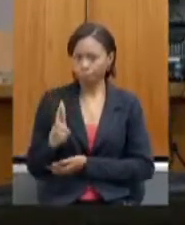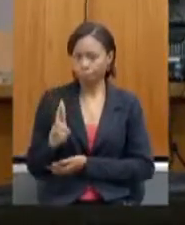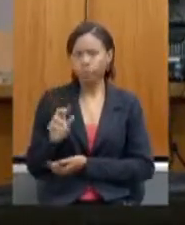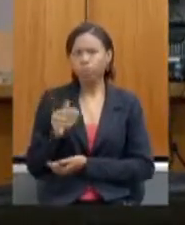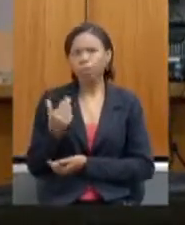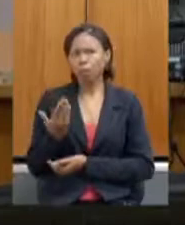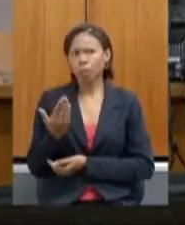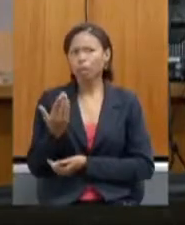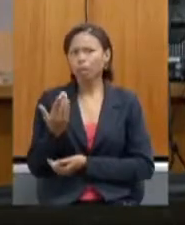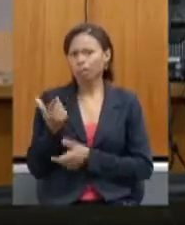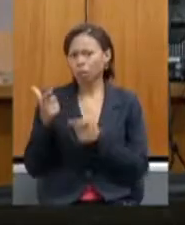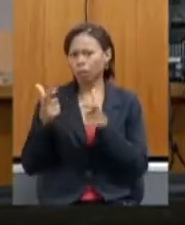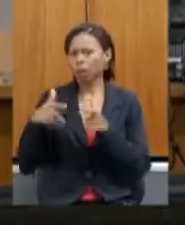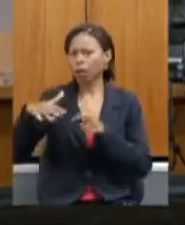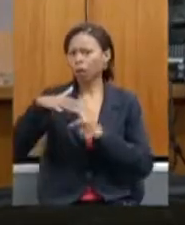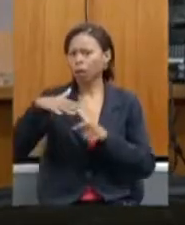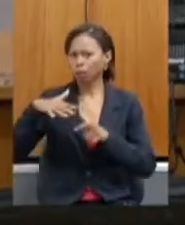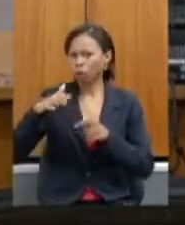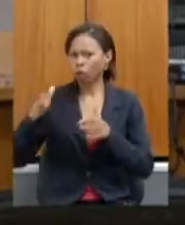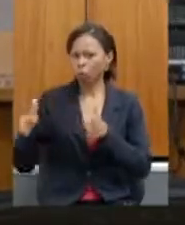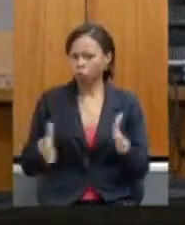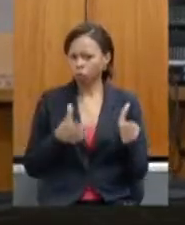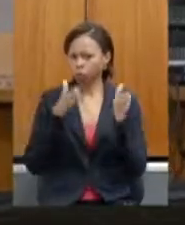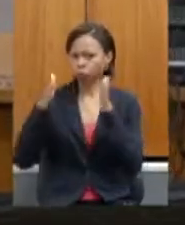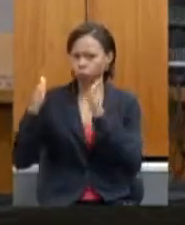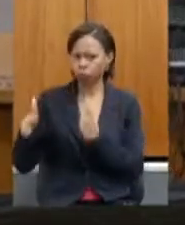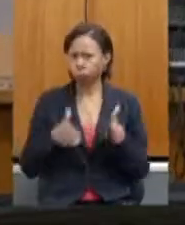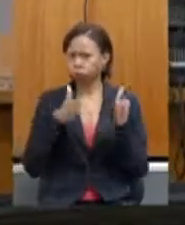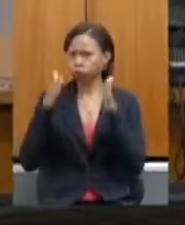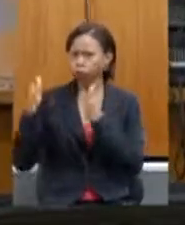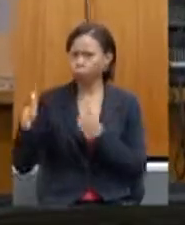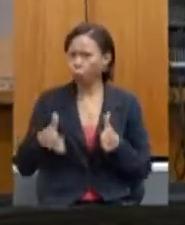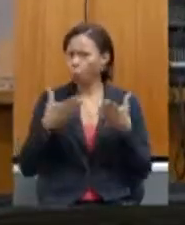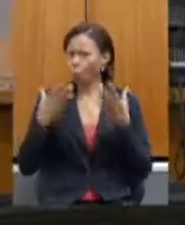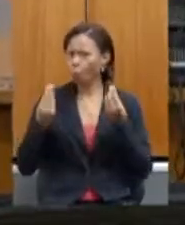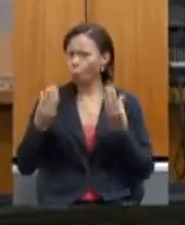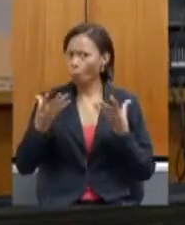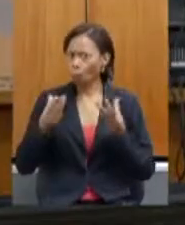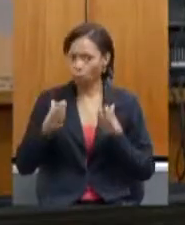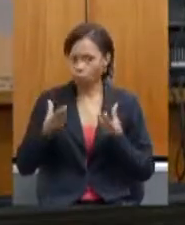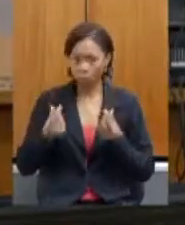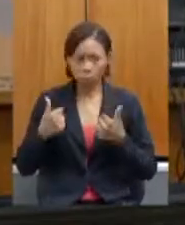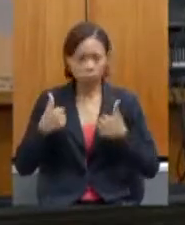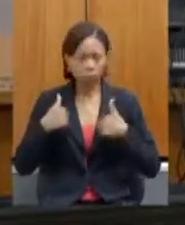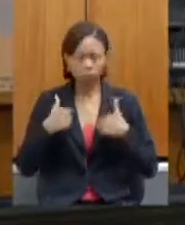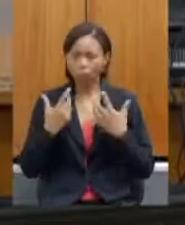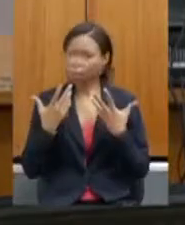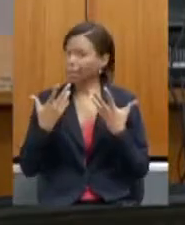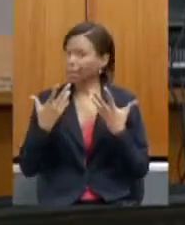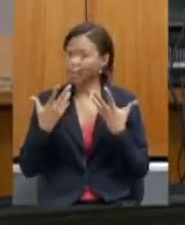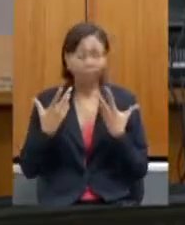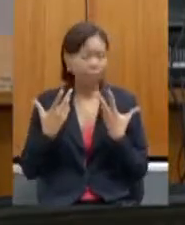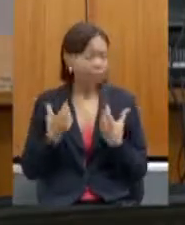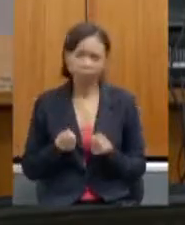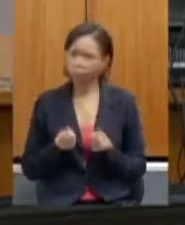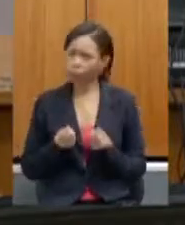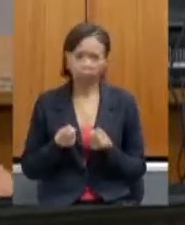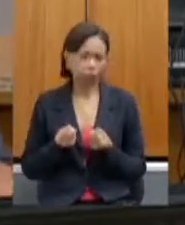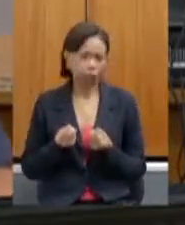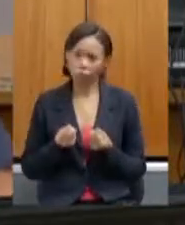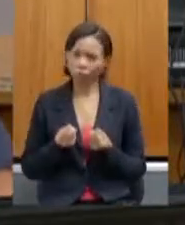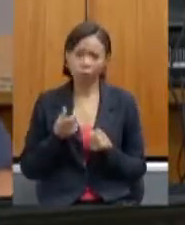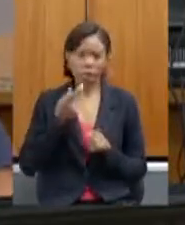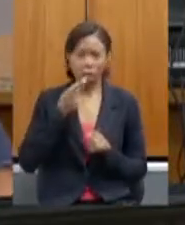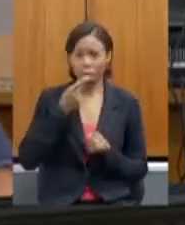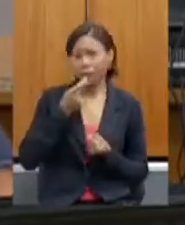muito, nós temos um potencial para produzir muito. Eu não aceito nunca, ninguém, quem quer que seja, falar que o Vale de